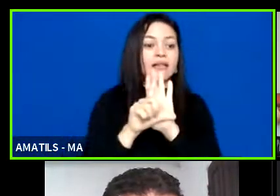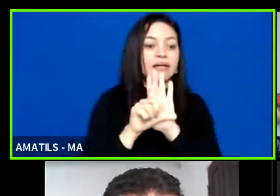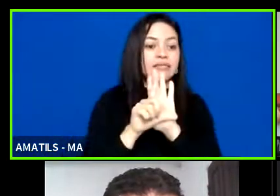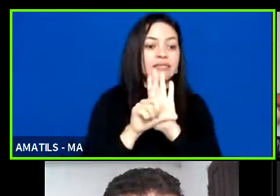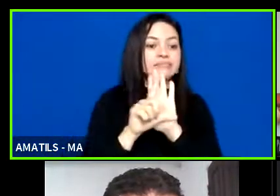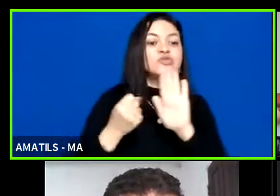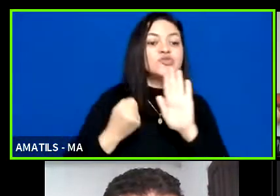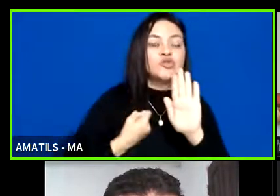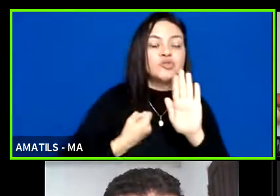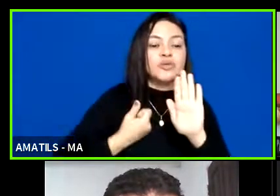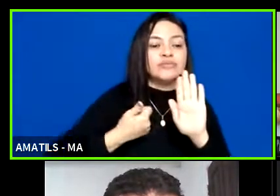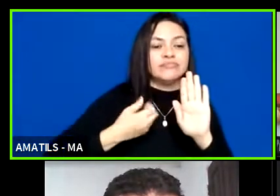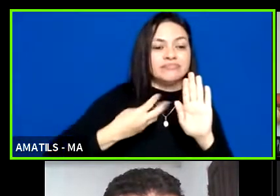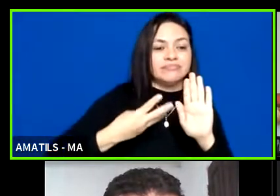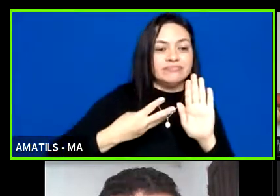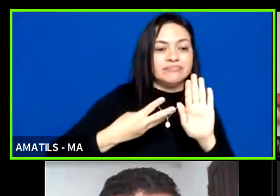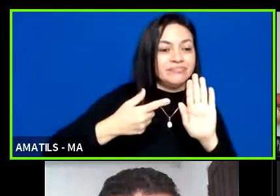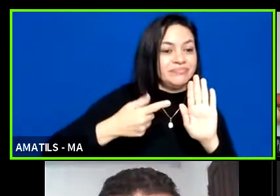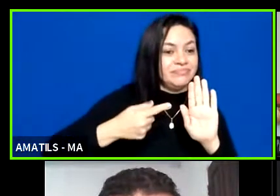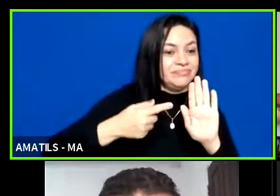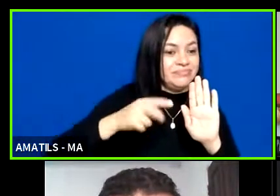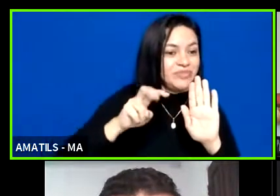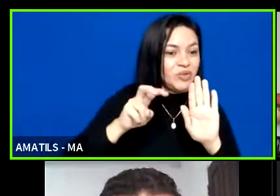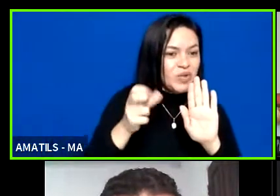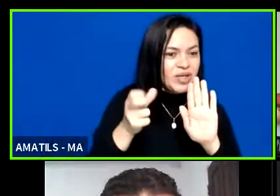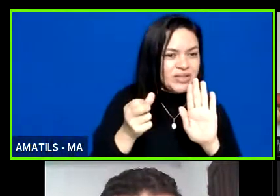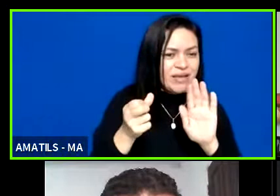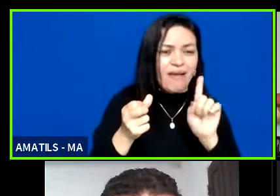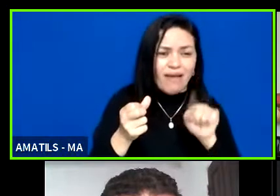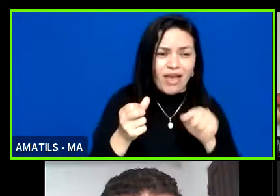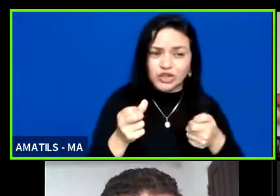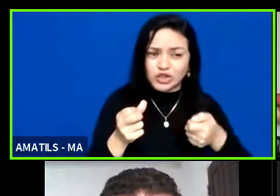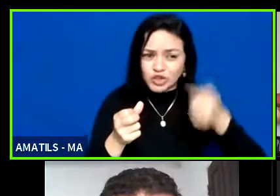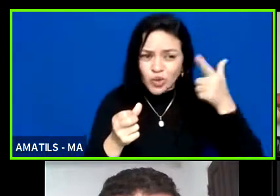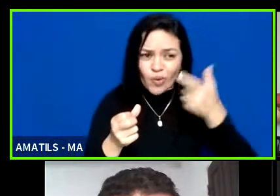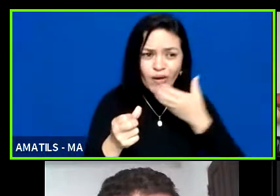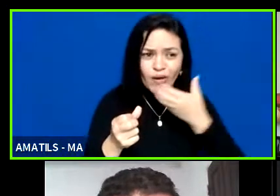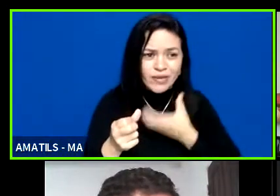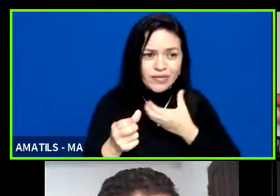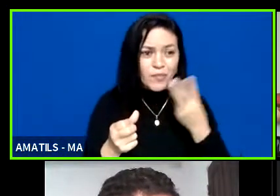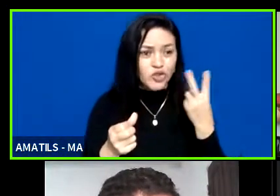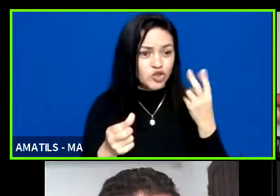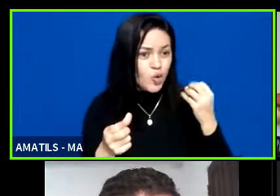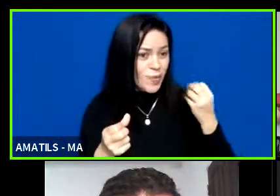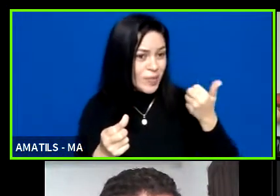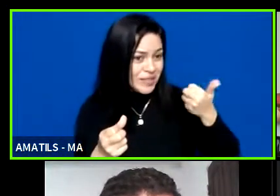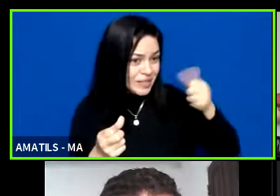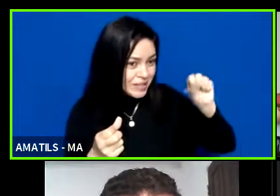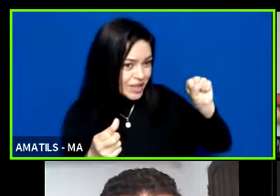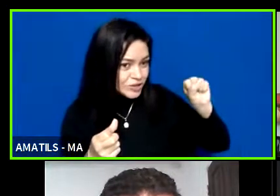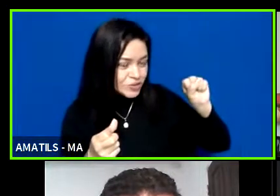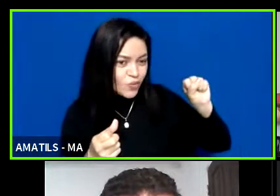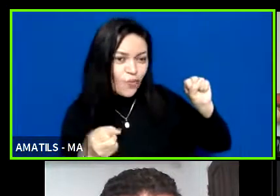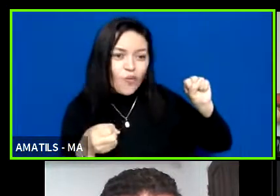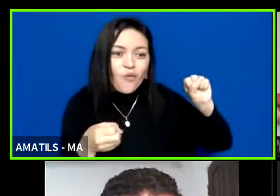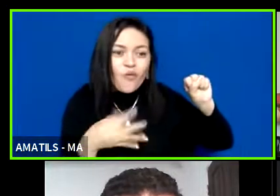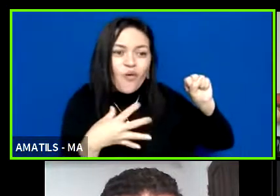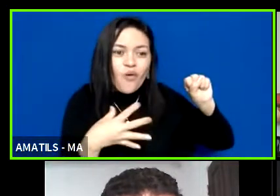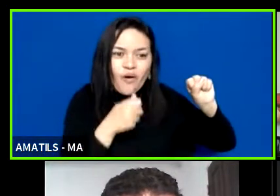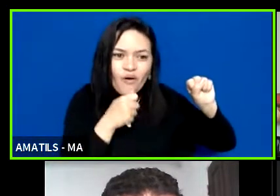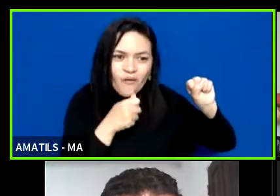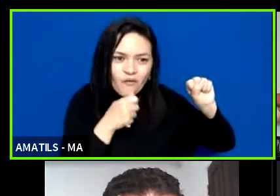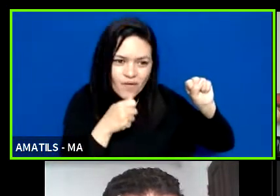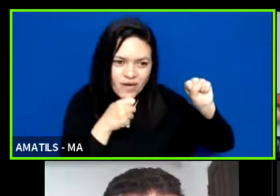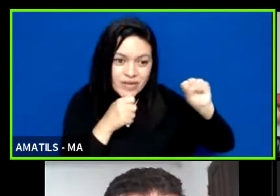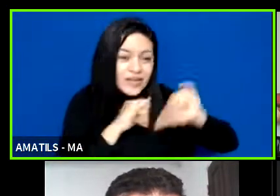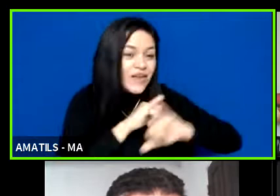.756 ela é recente ela é de 12 de dezembro de 2018 e traz a seguinte informação